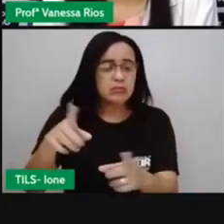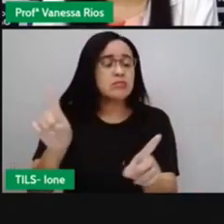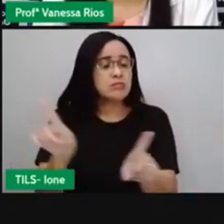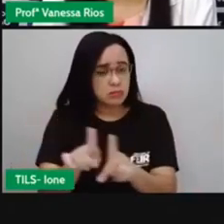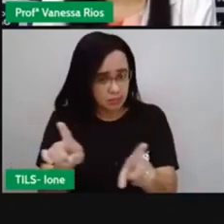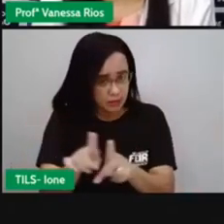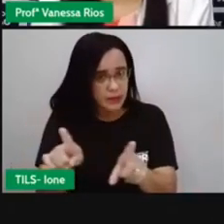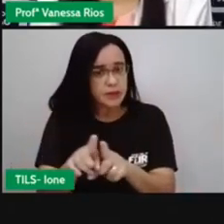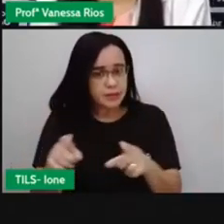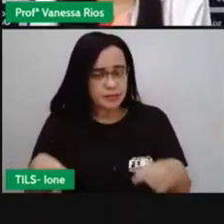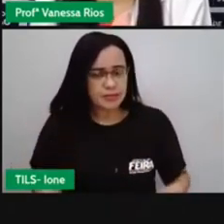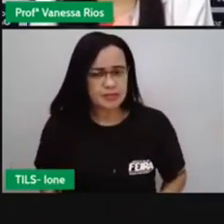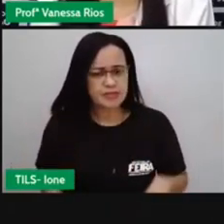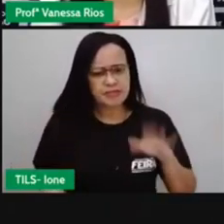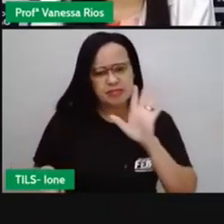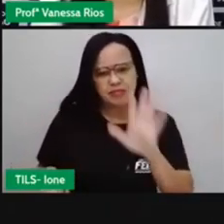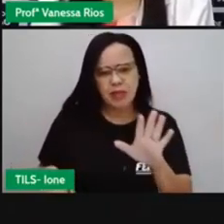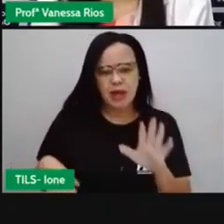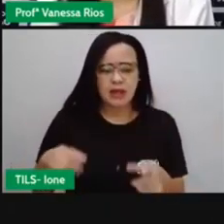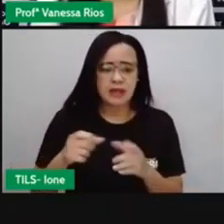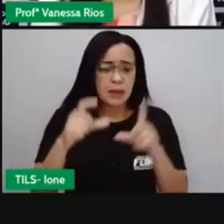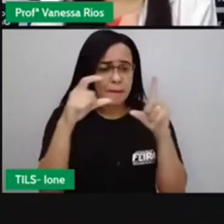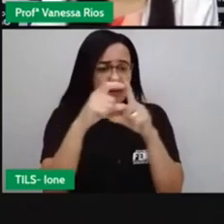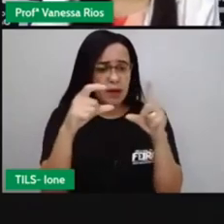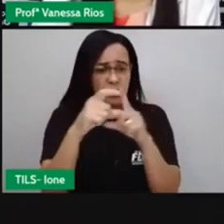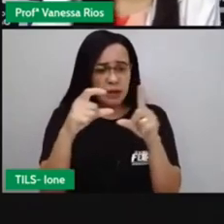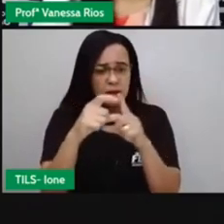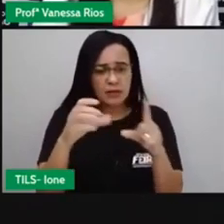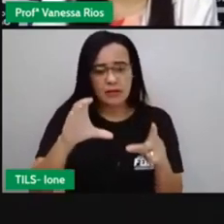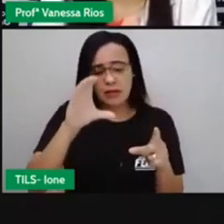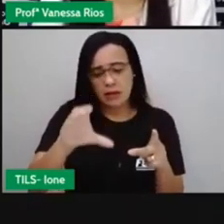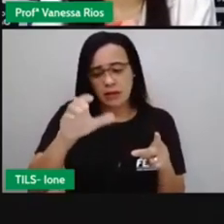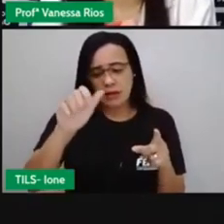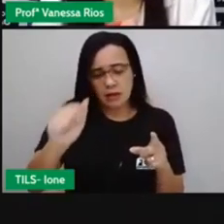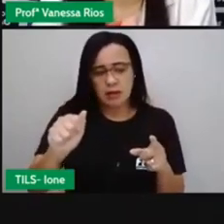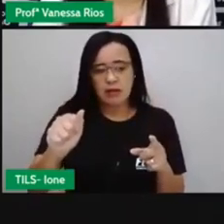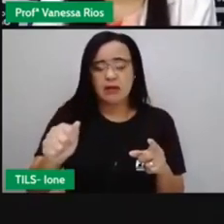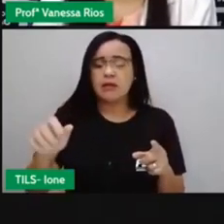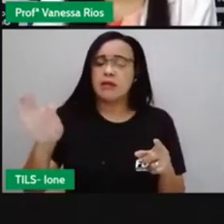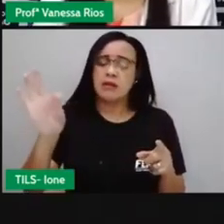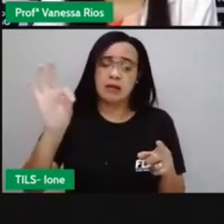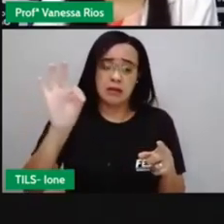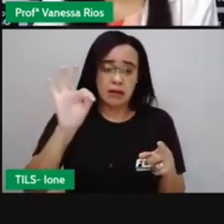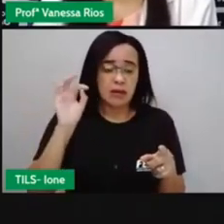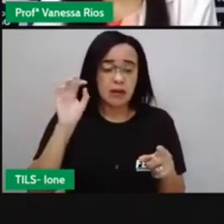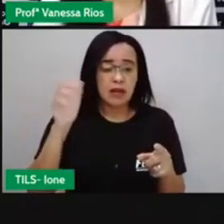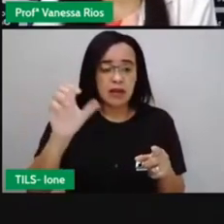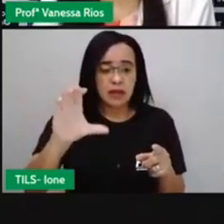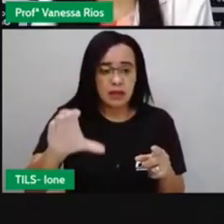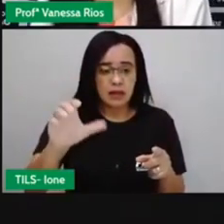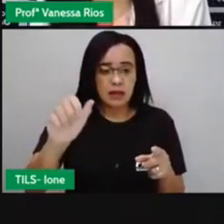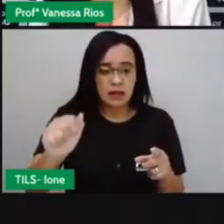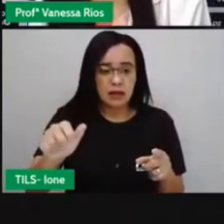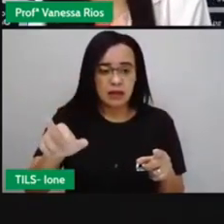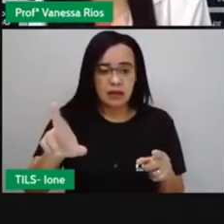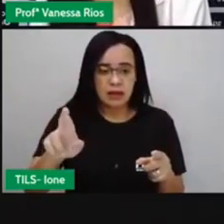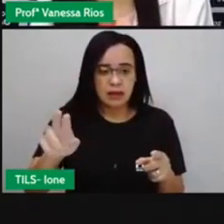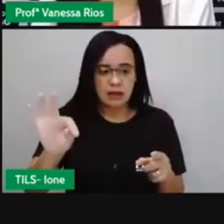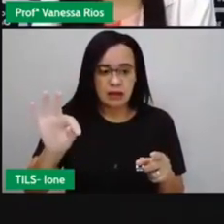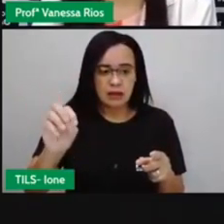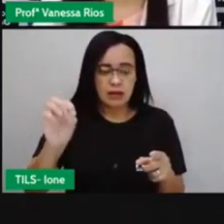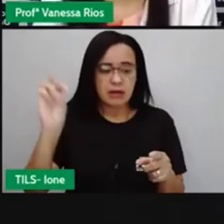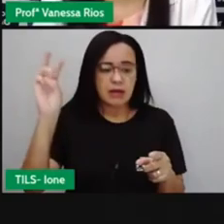Mas aí o que é cartoon, né? A PRO mostrou aí três cartoons, observamos a presença aí de